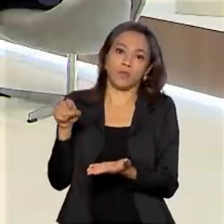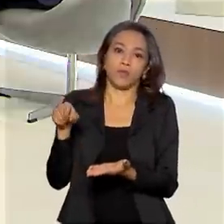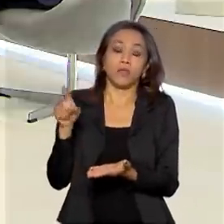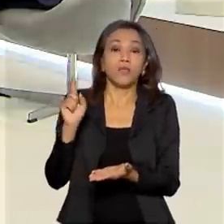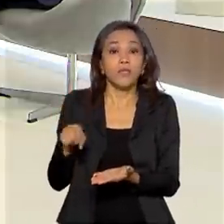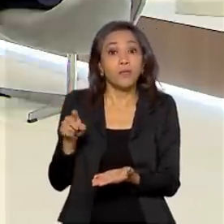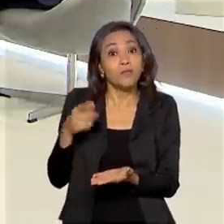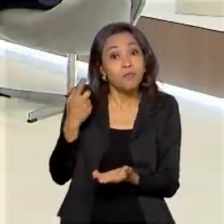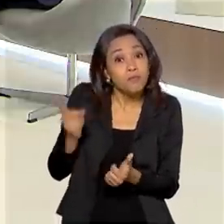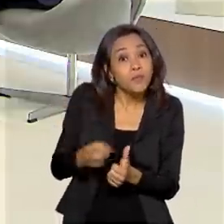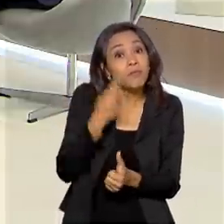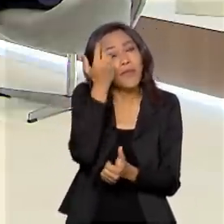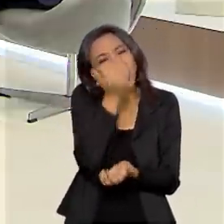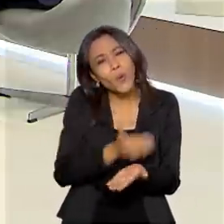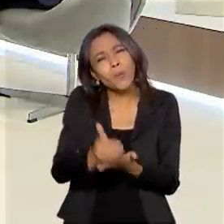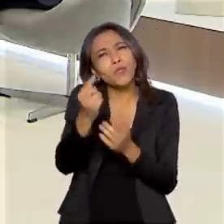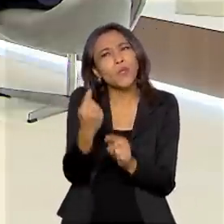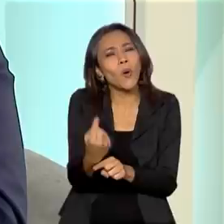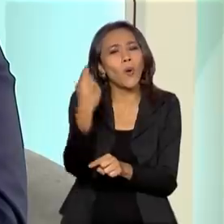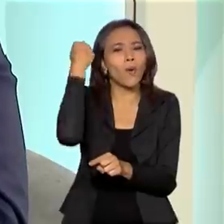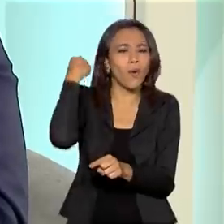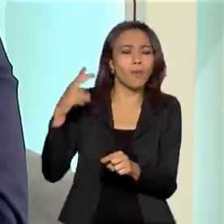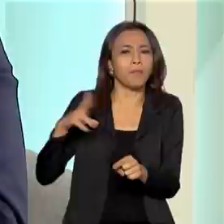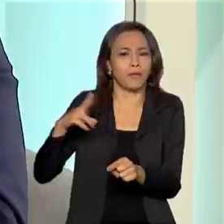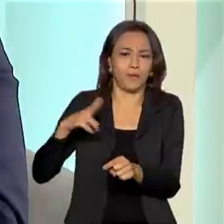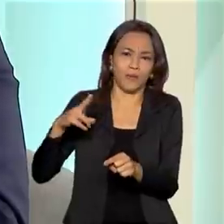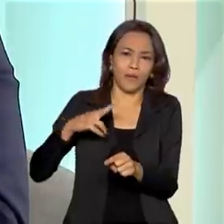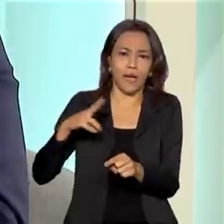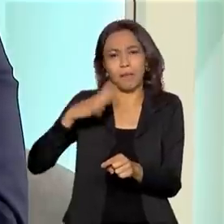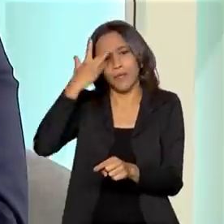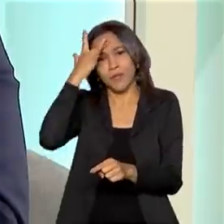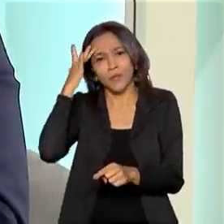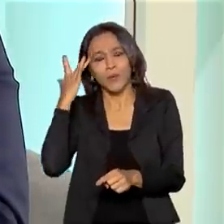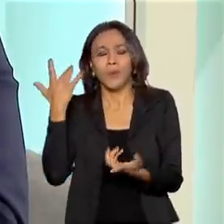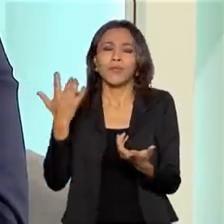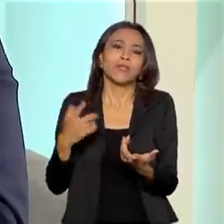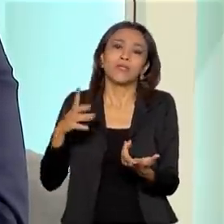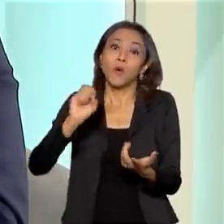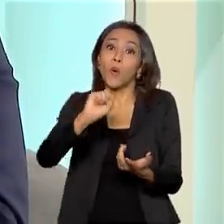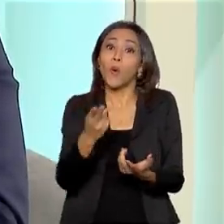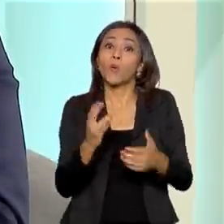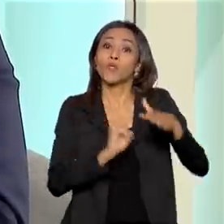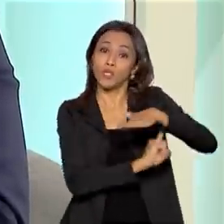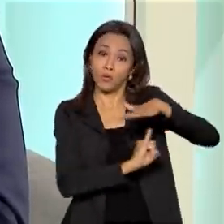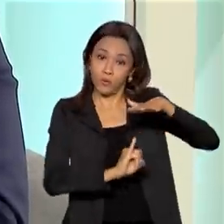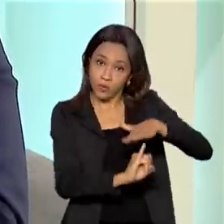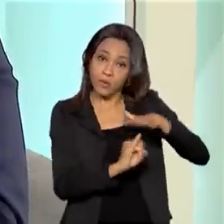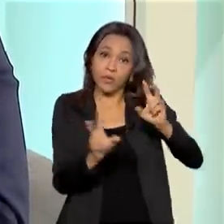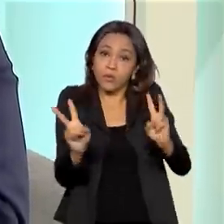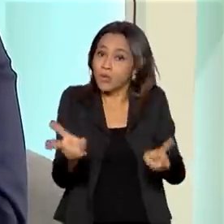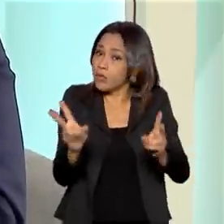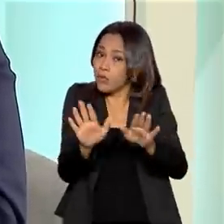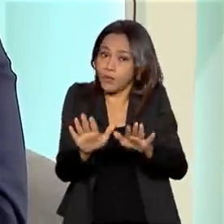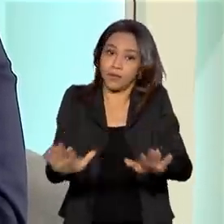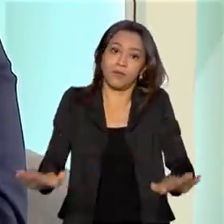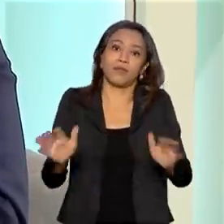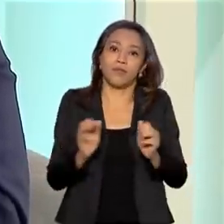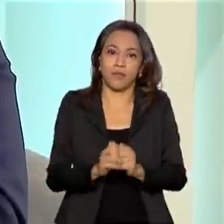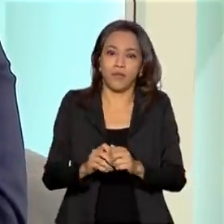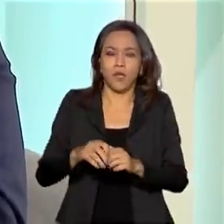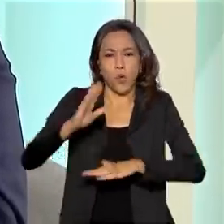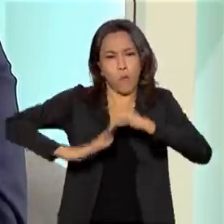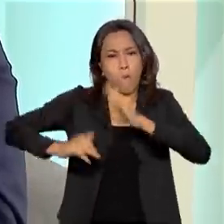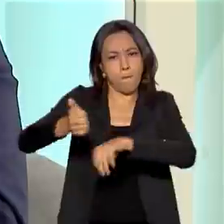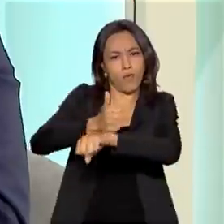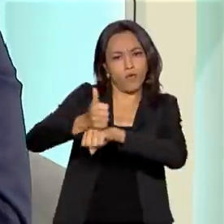dentro de ambientes privados, coleções privadas, sejam pessoas físicas ou instituições. Sempre foi assim. Um artista